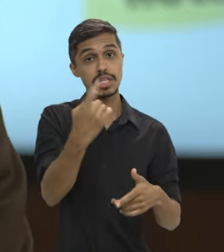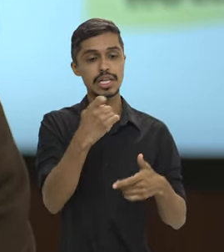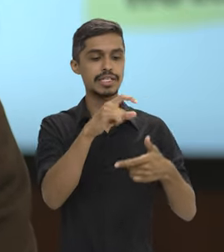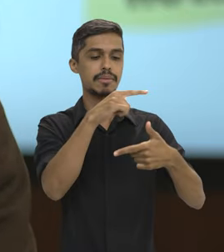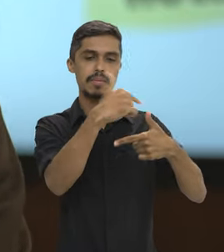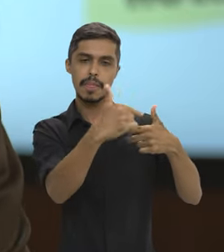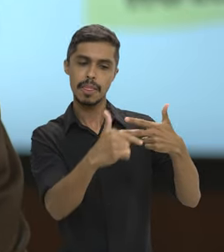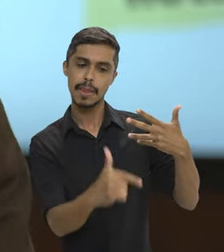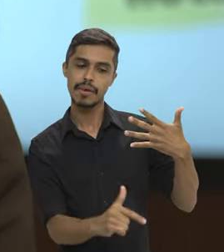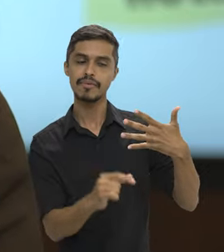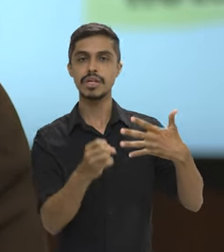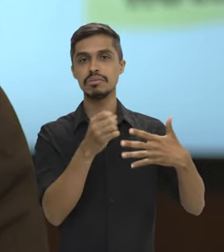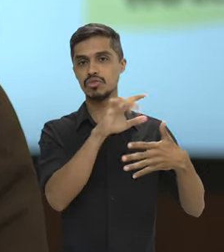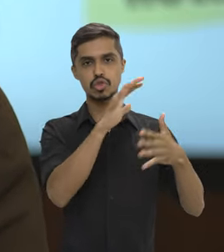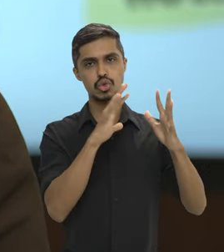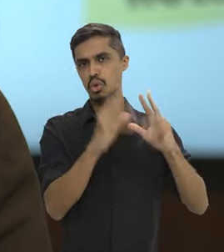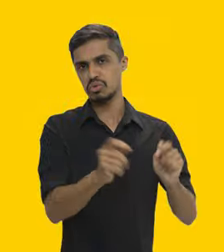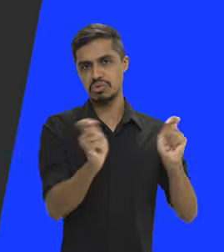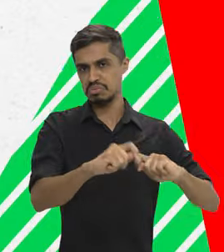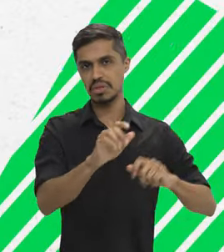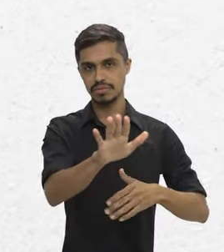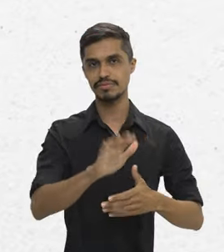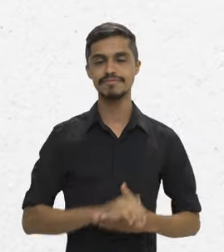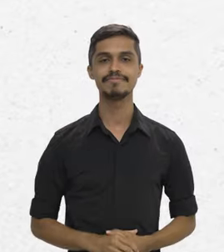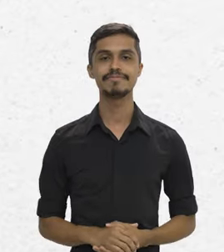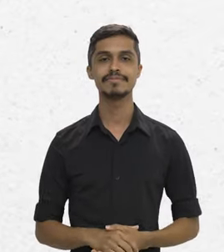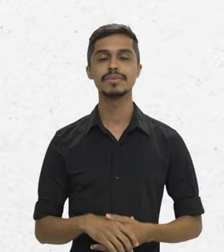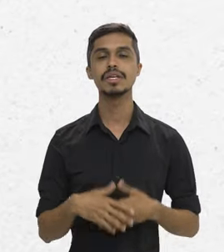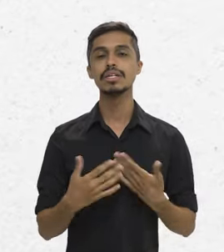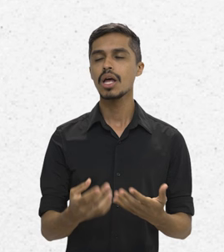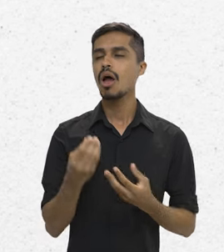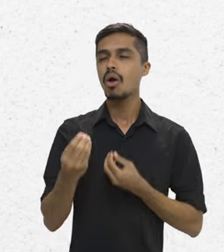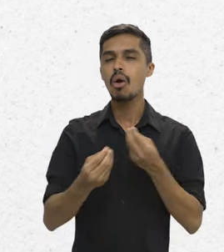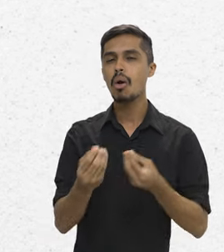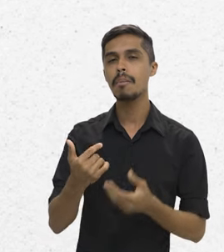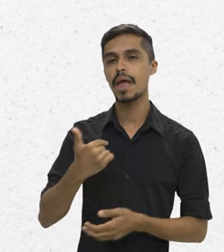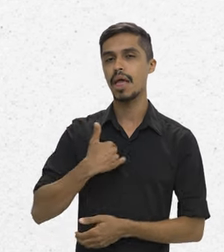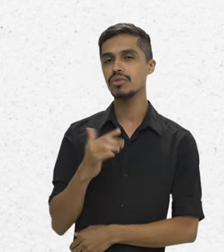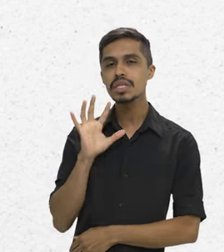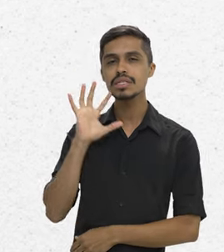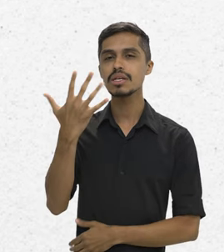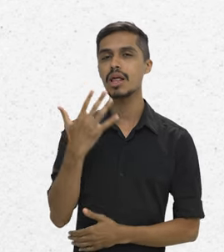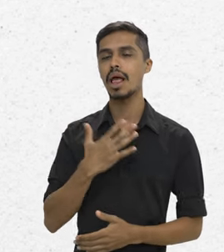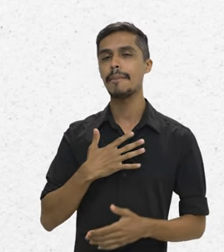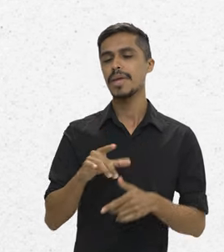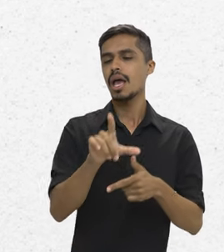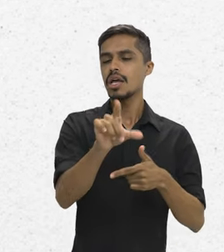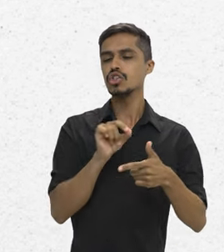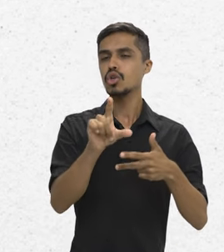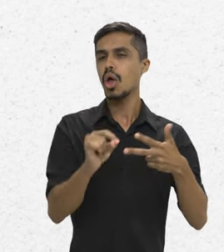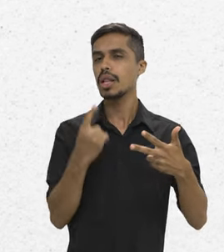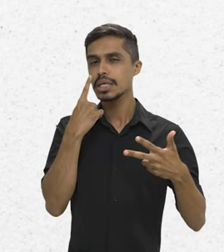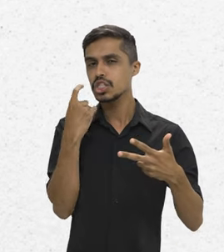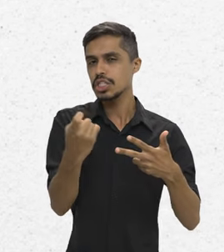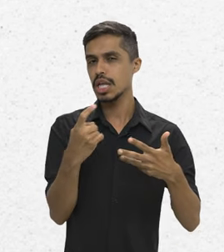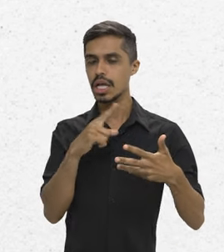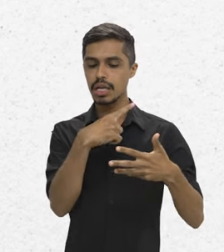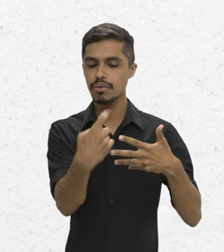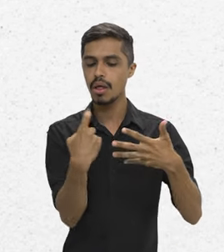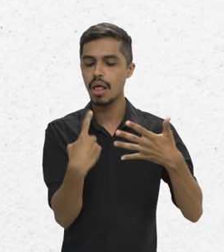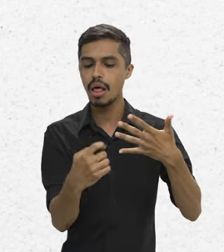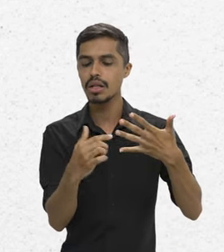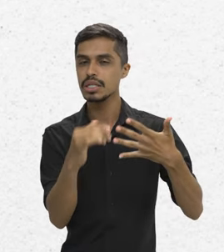os cargos daquele bloco, em até todos os cargos daquele bloco. Como é que eu faço para definir a minha ordem de preferência de cargos